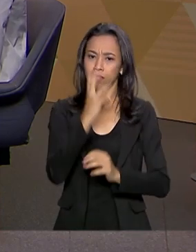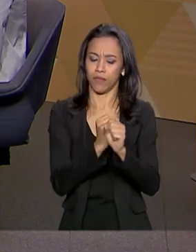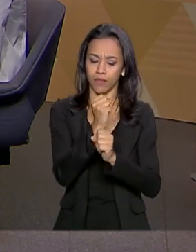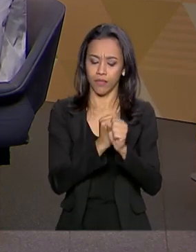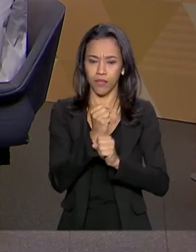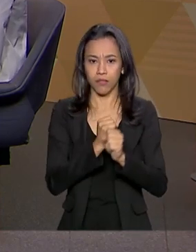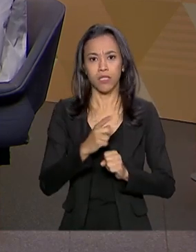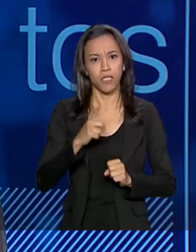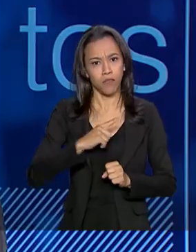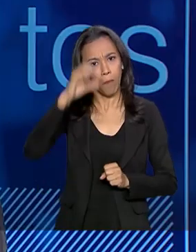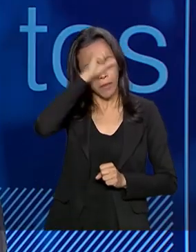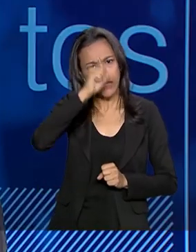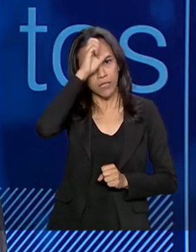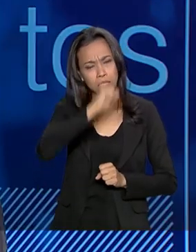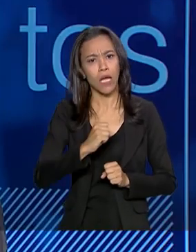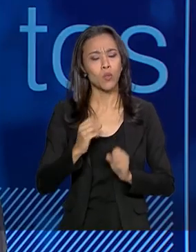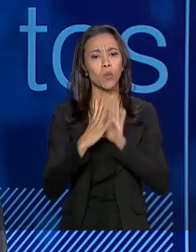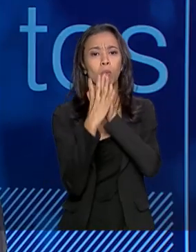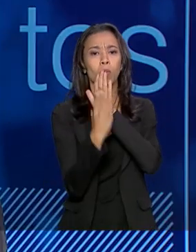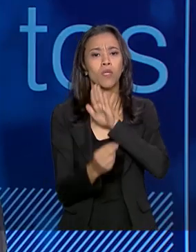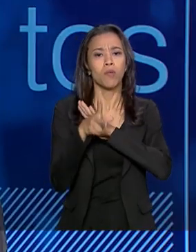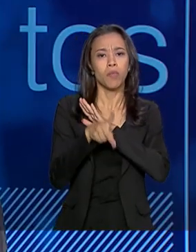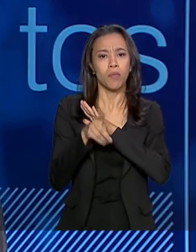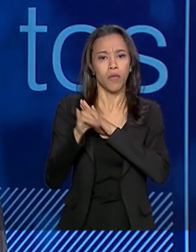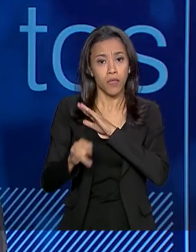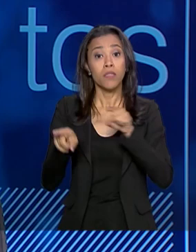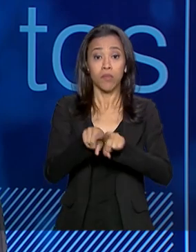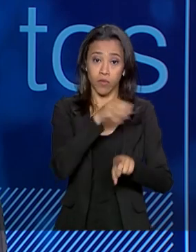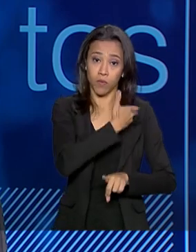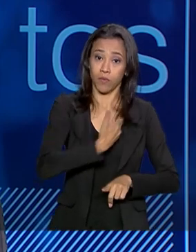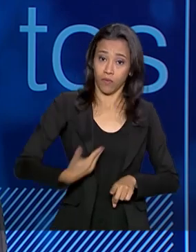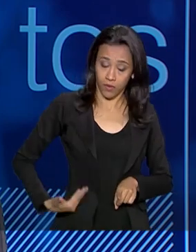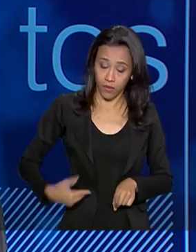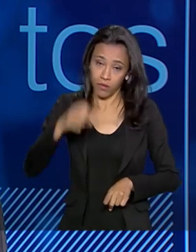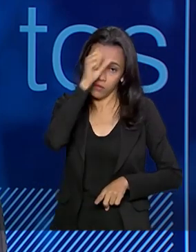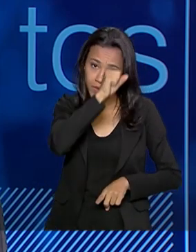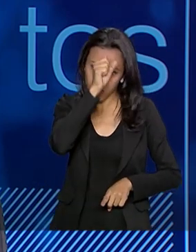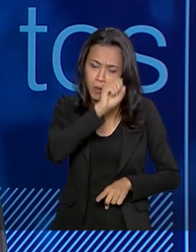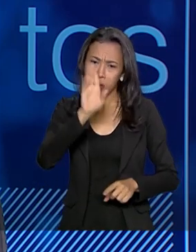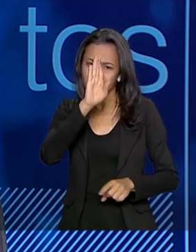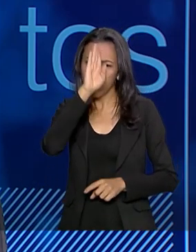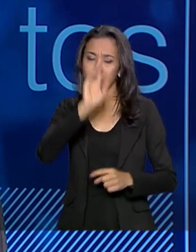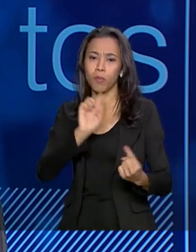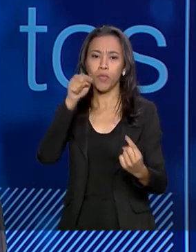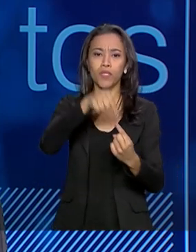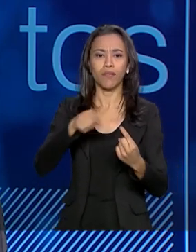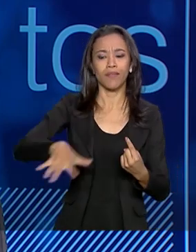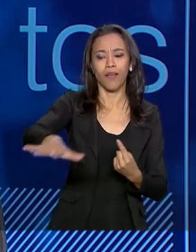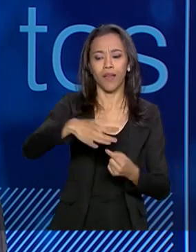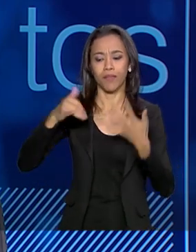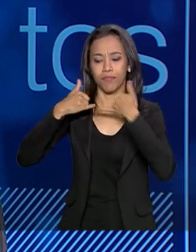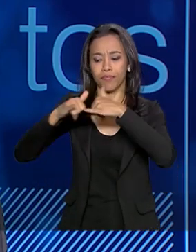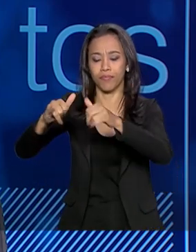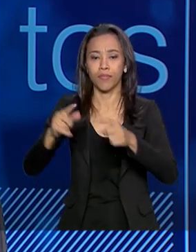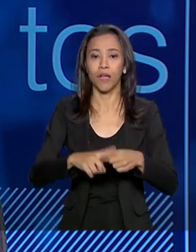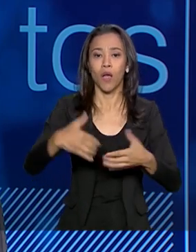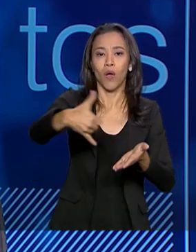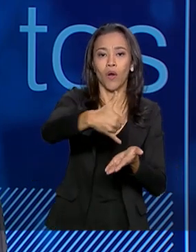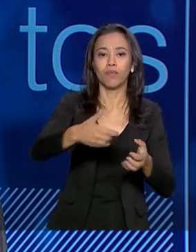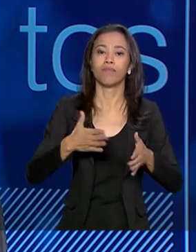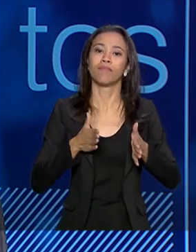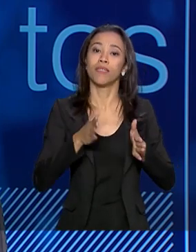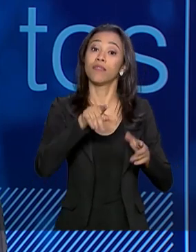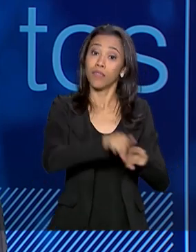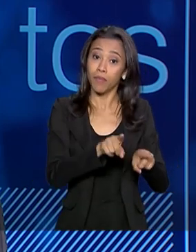aprendizado, e o governo federal como um todo, na estruturação de projetos, principalmente voltados ao setor de energia, óleo e gás e